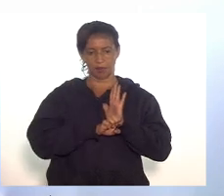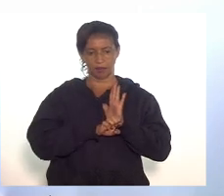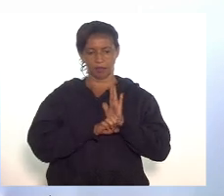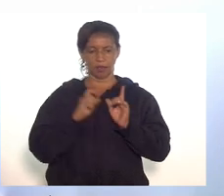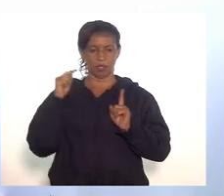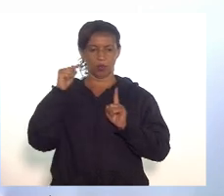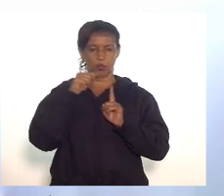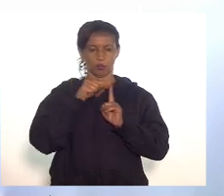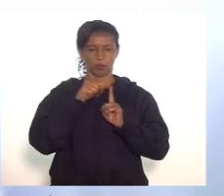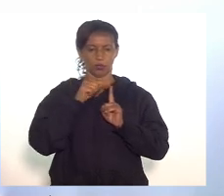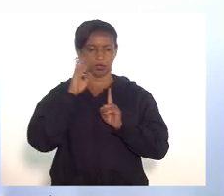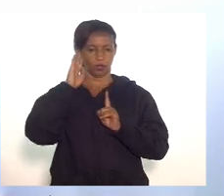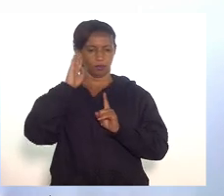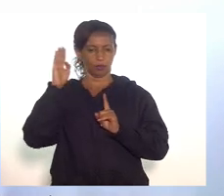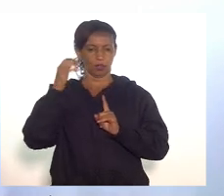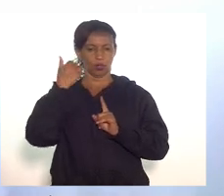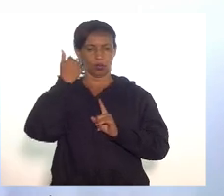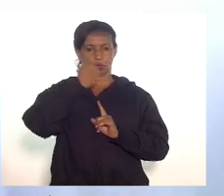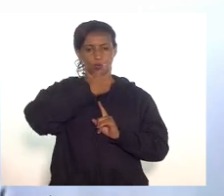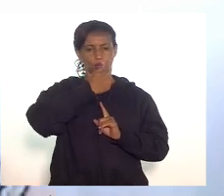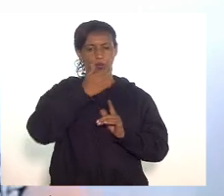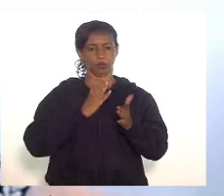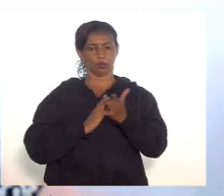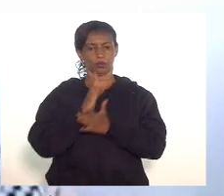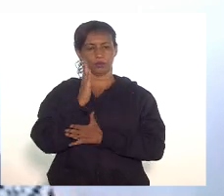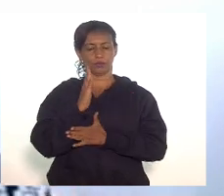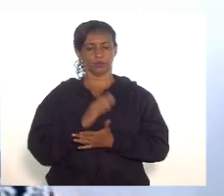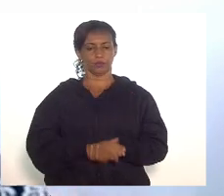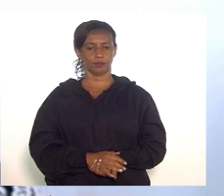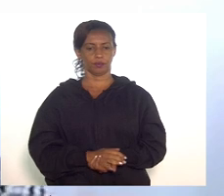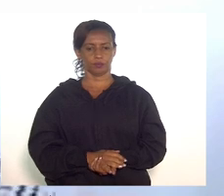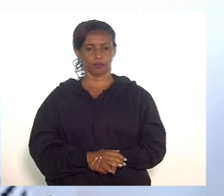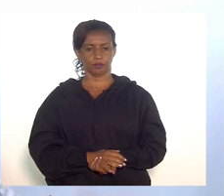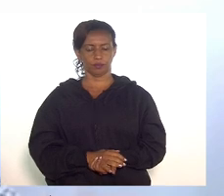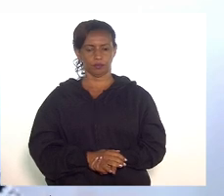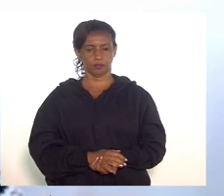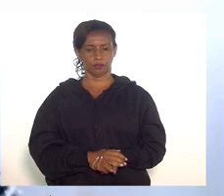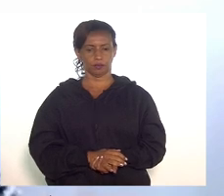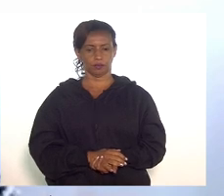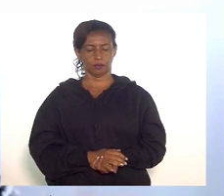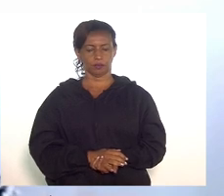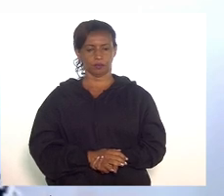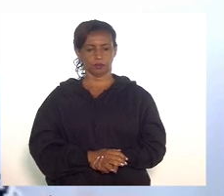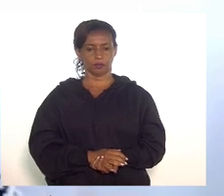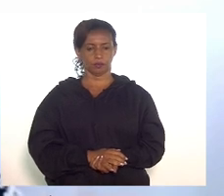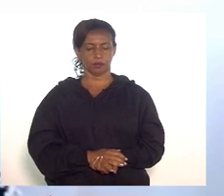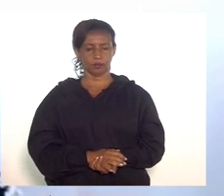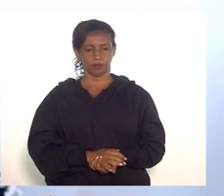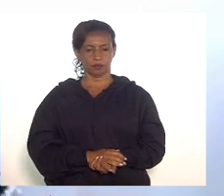objeto de destaque, emenda número 1, foi aprovada. Prejudicado o destaque.